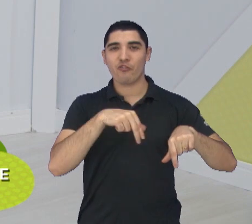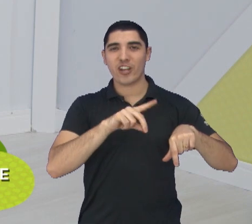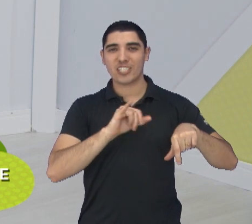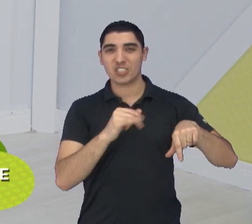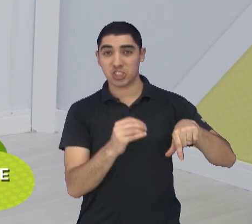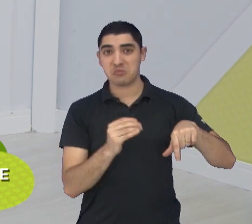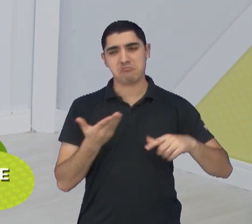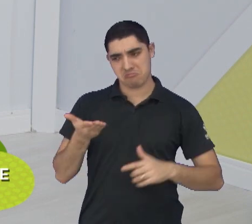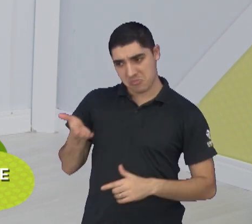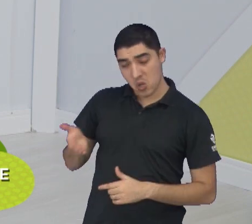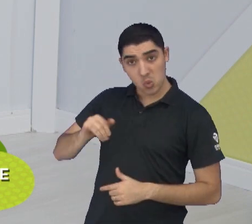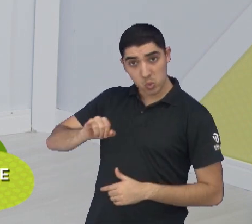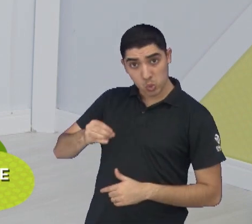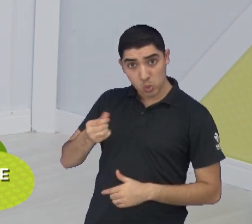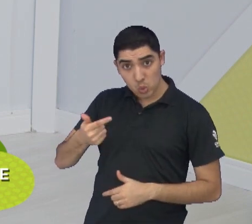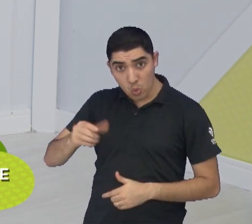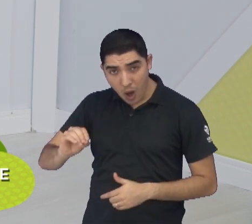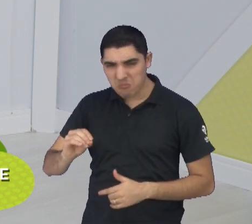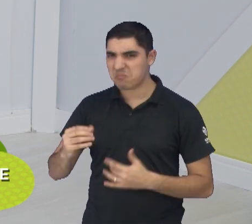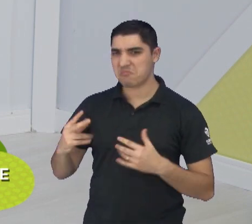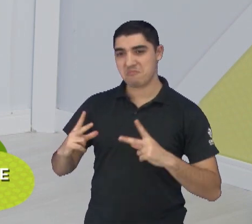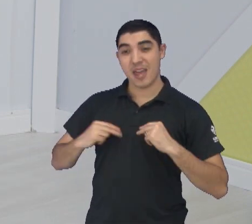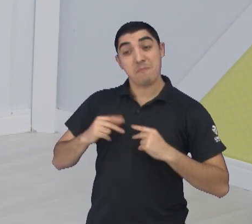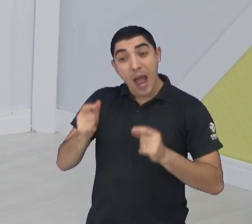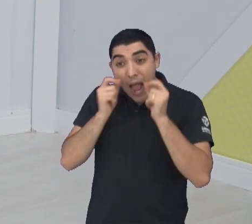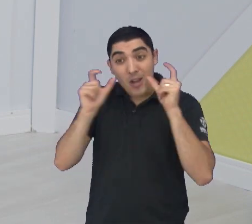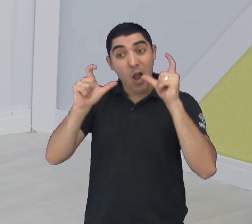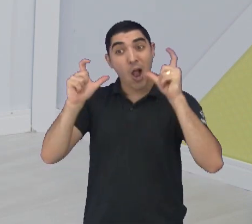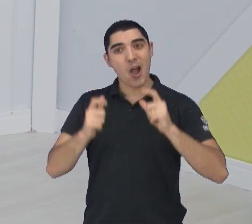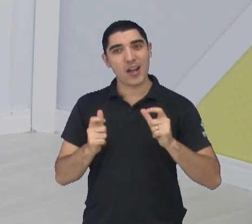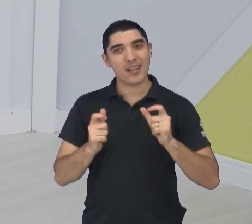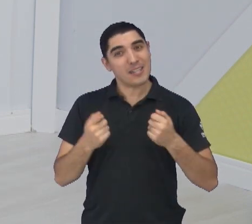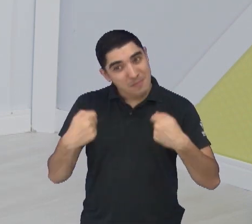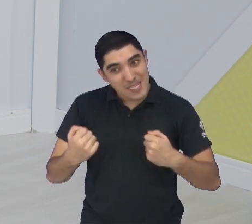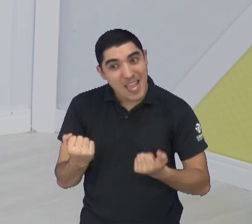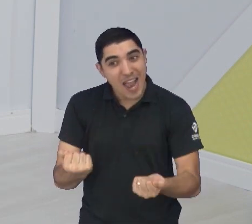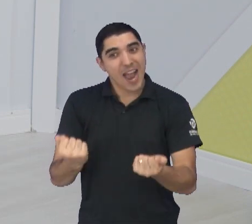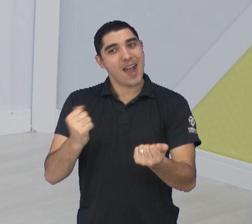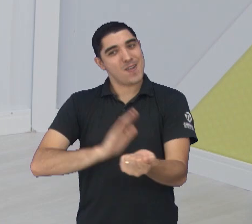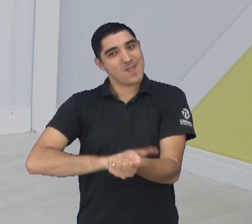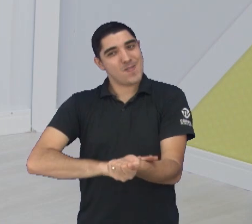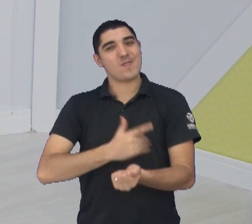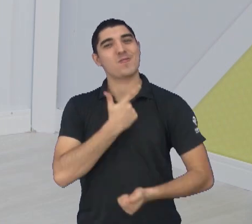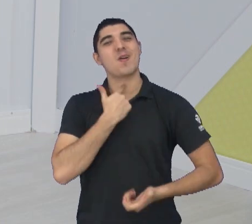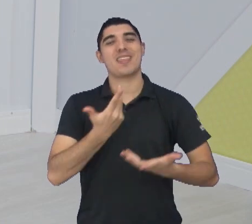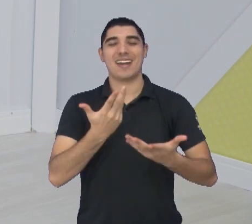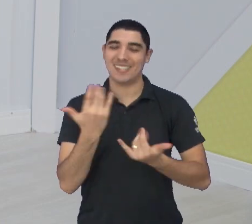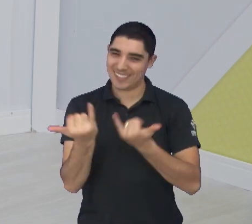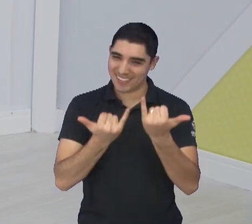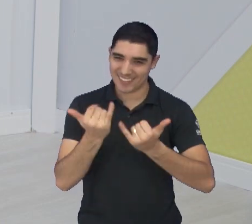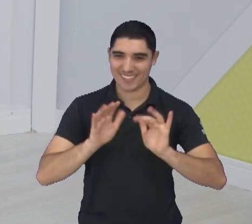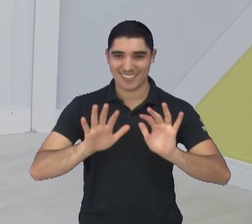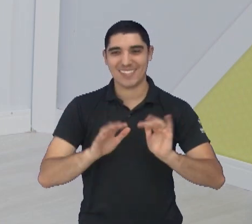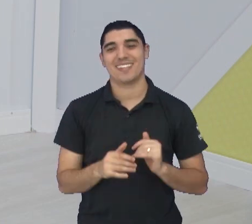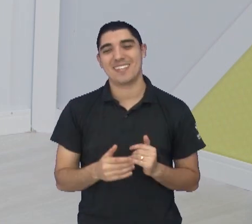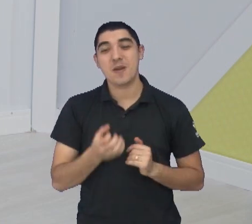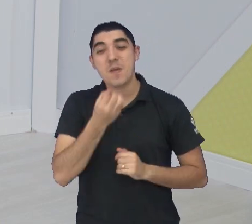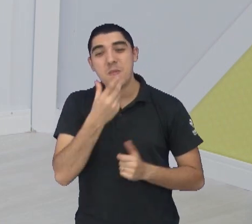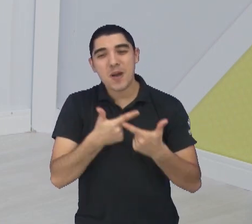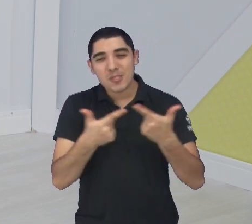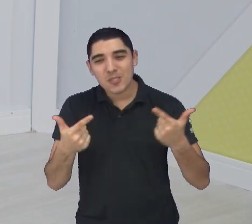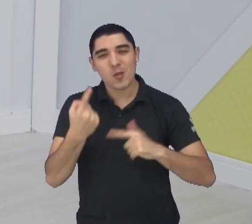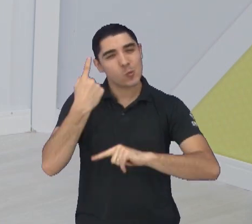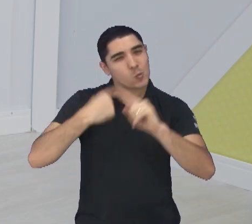Merecedor aí o nosso Joãozinho. Mas acorda, Joãozinho, vai! Com vontade, Joãozinho. Brincadeira, Joãozinho. Sucesso para você aí na